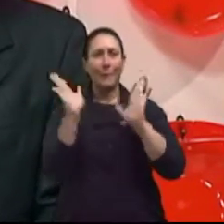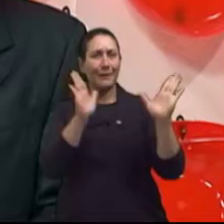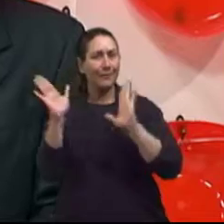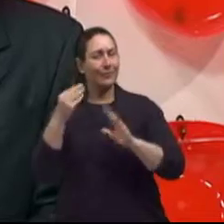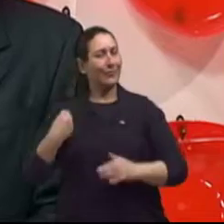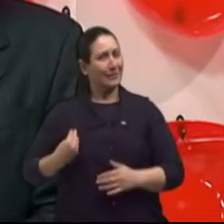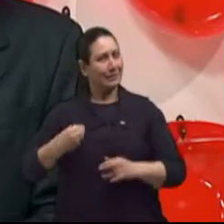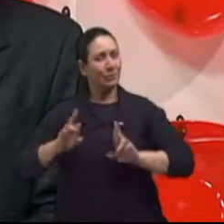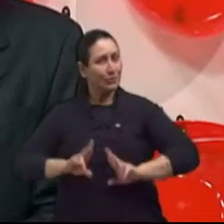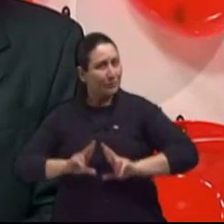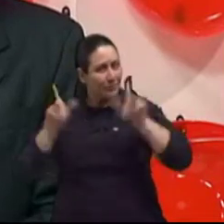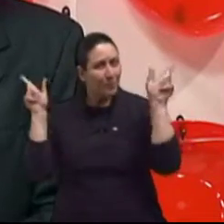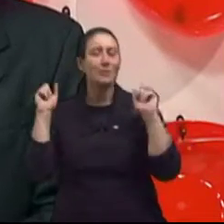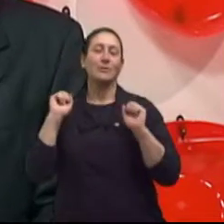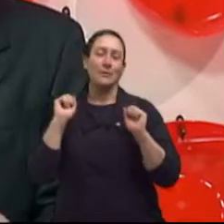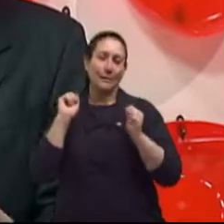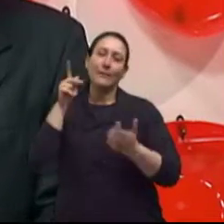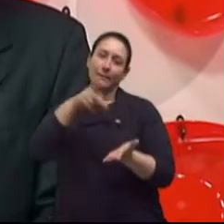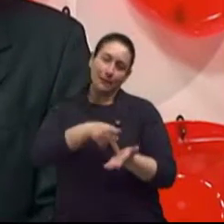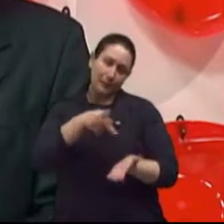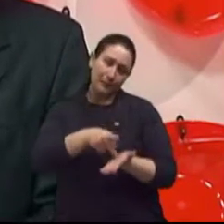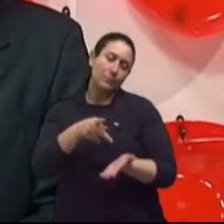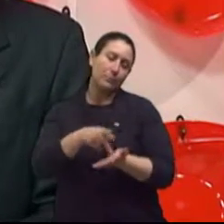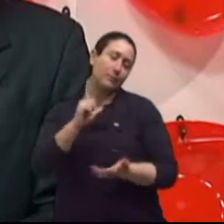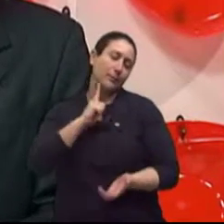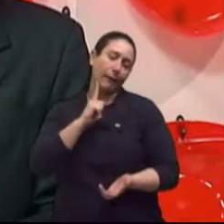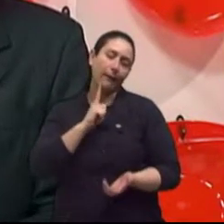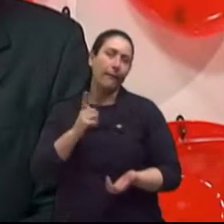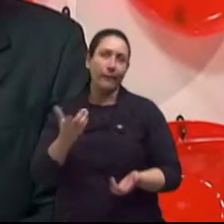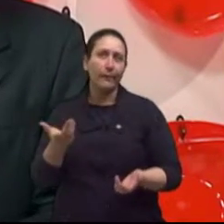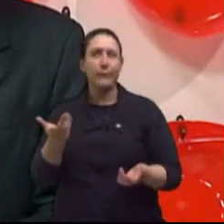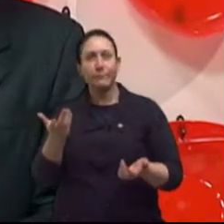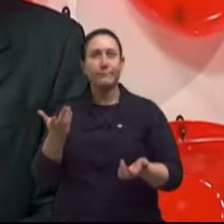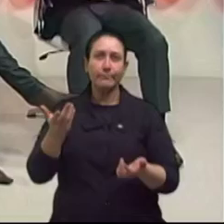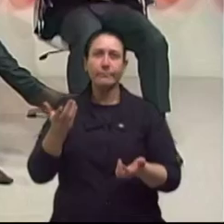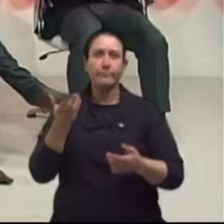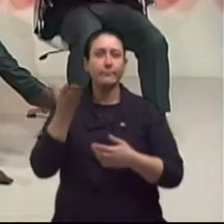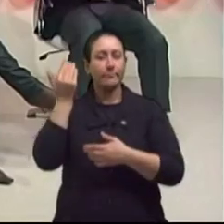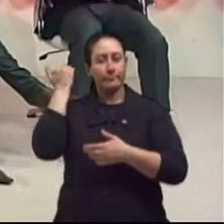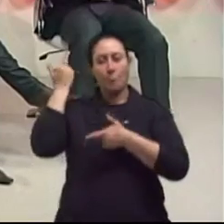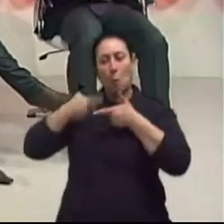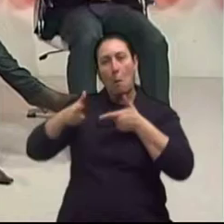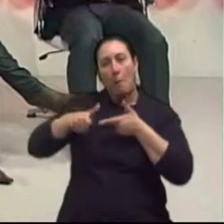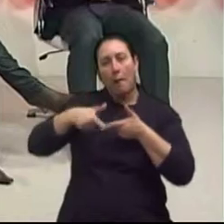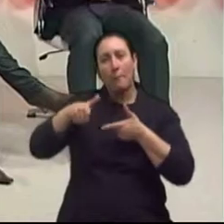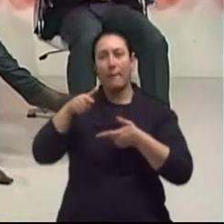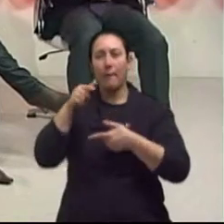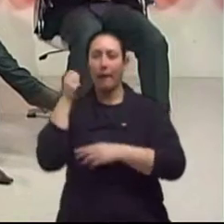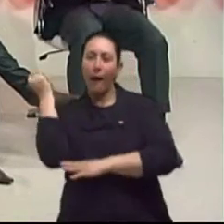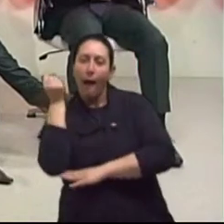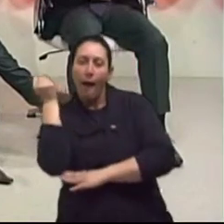por uma situação de mais grave e mesmo assim ela continua